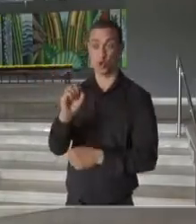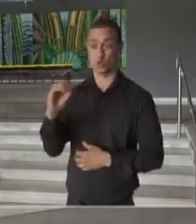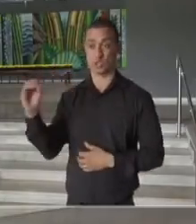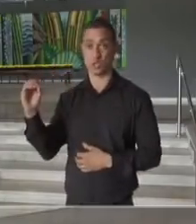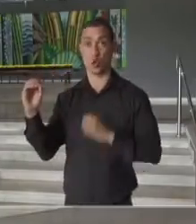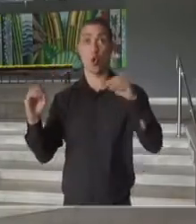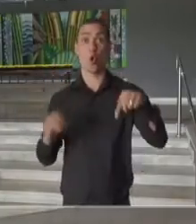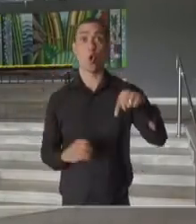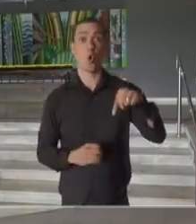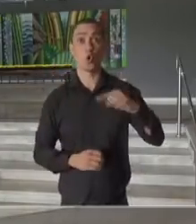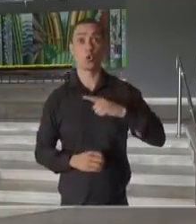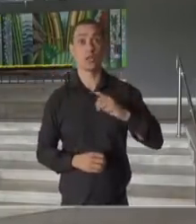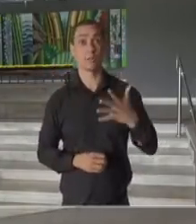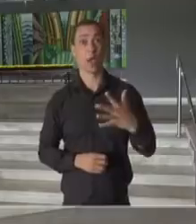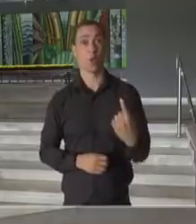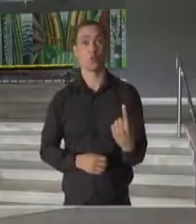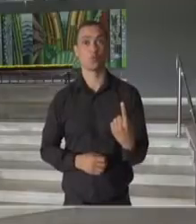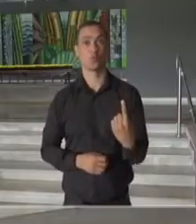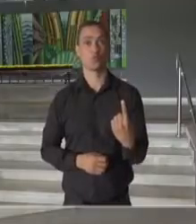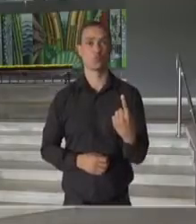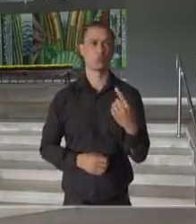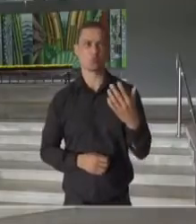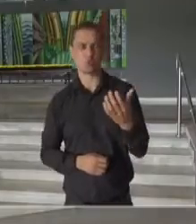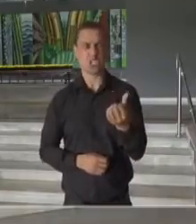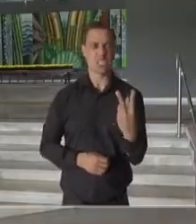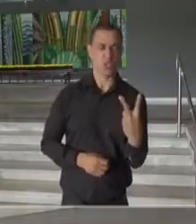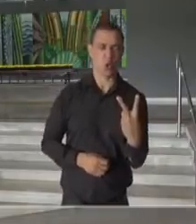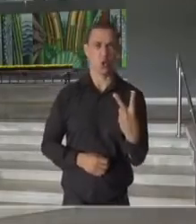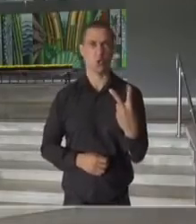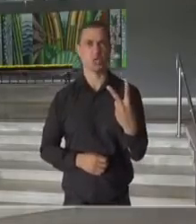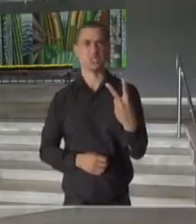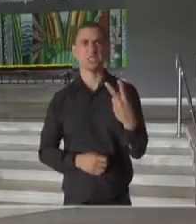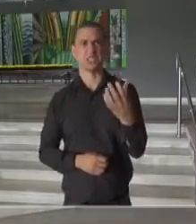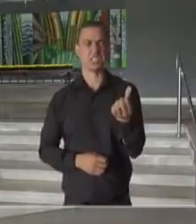Hoje nós estamos com 62, 63